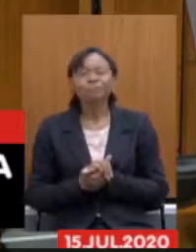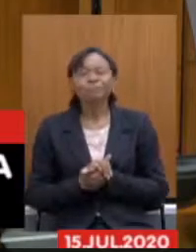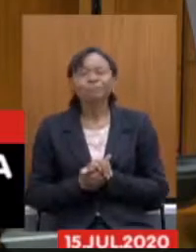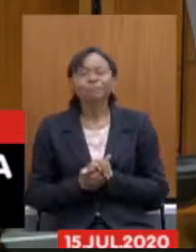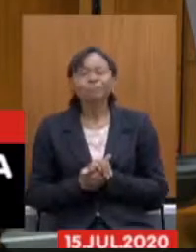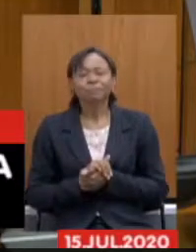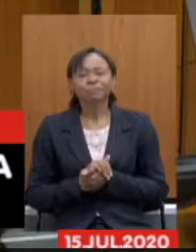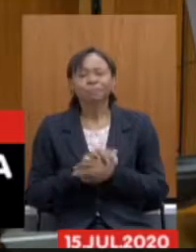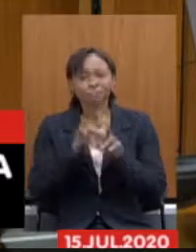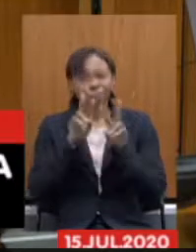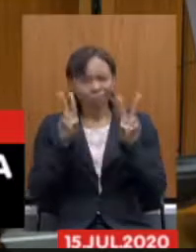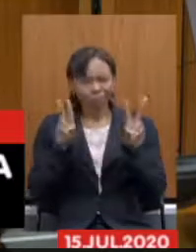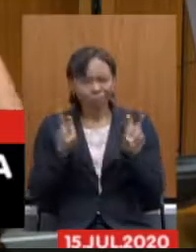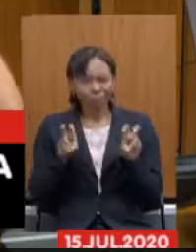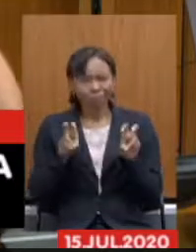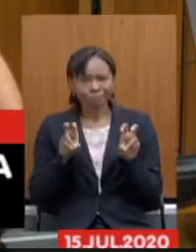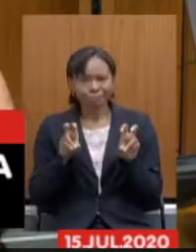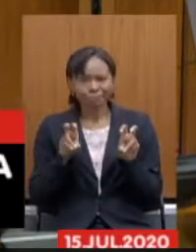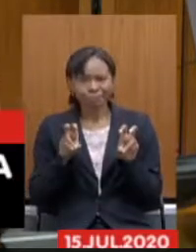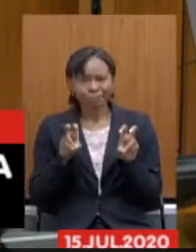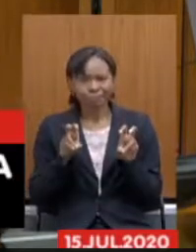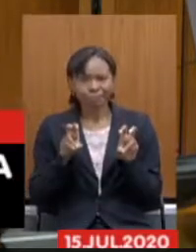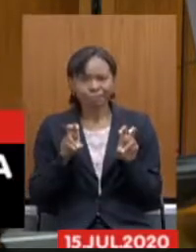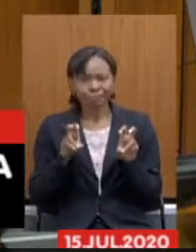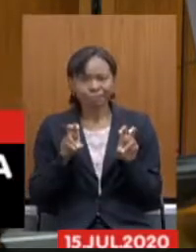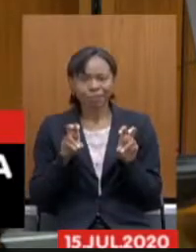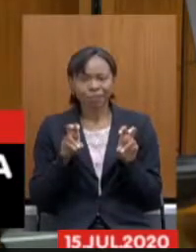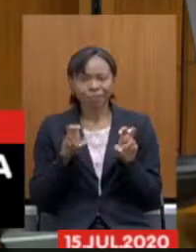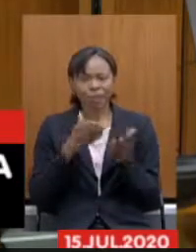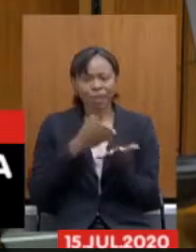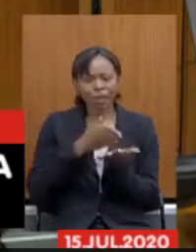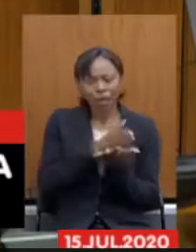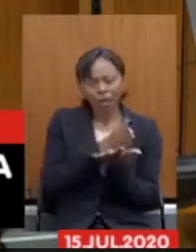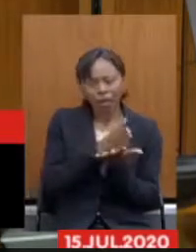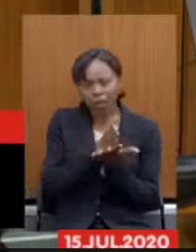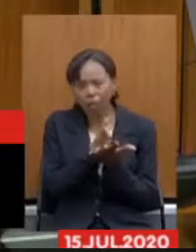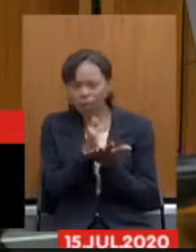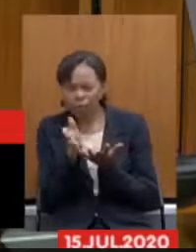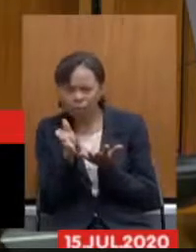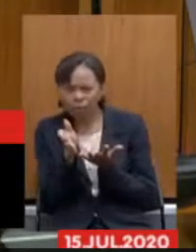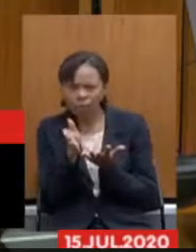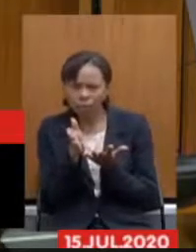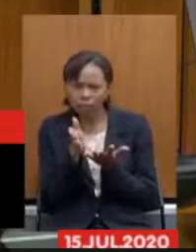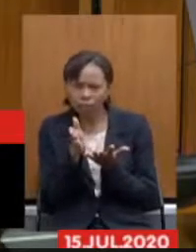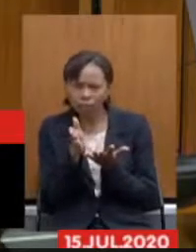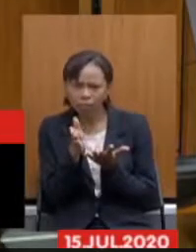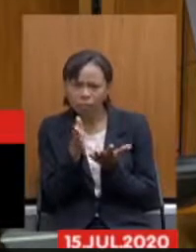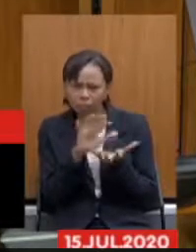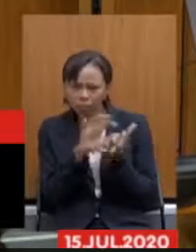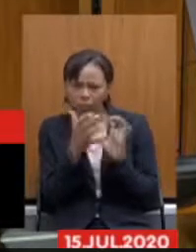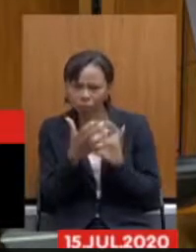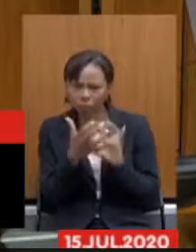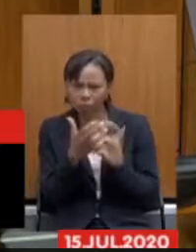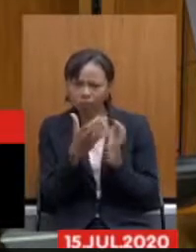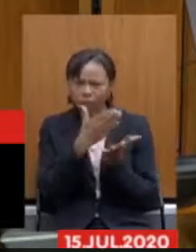na questão dos eixos dessa reforma essa reforma ela foi dividida em alguns eixos